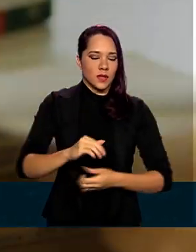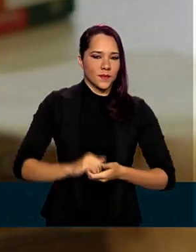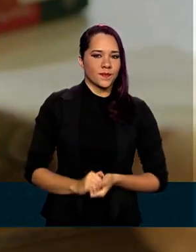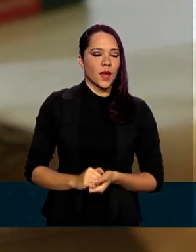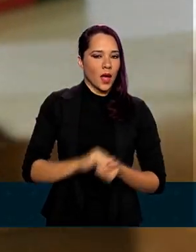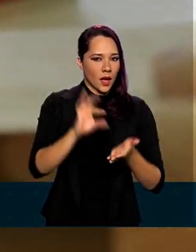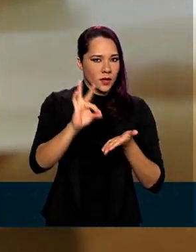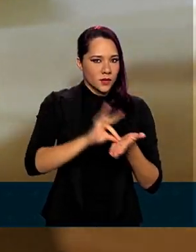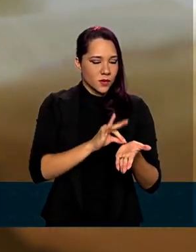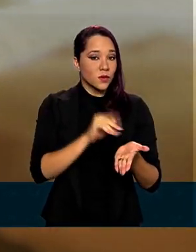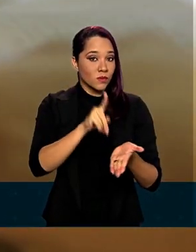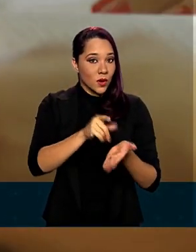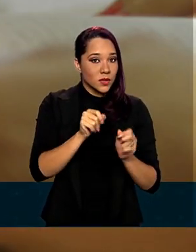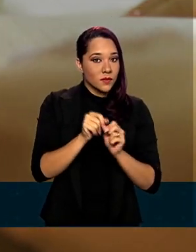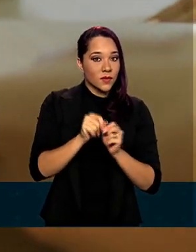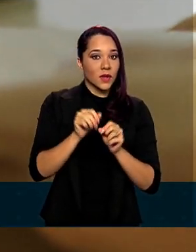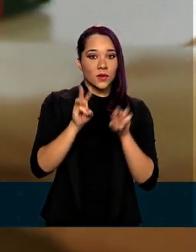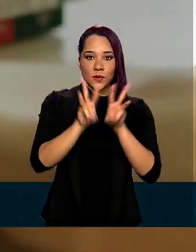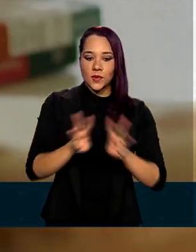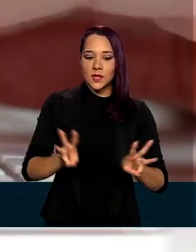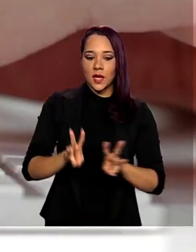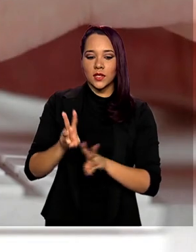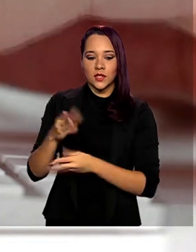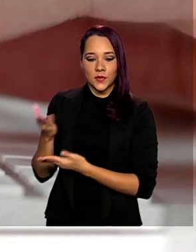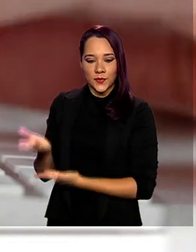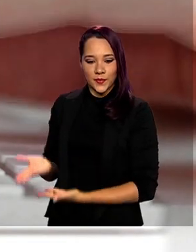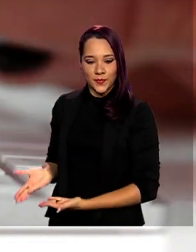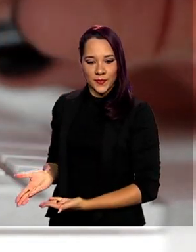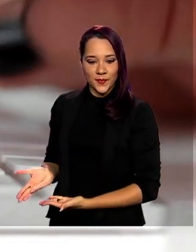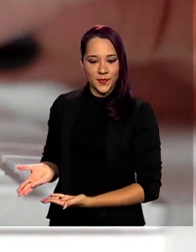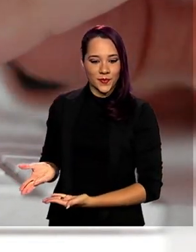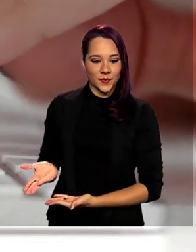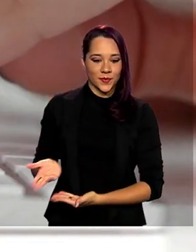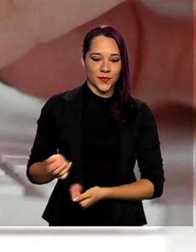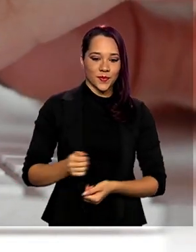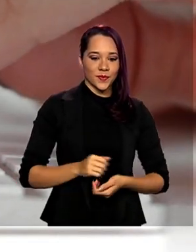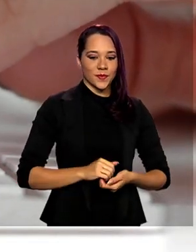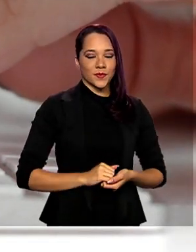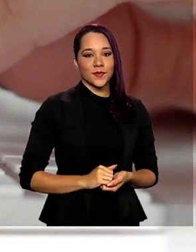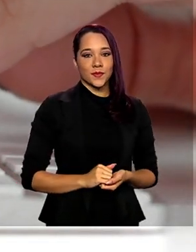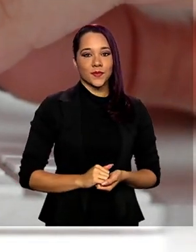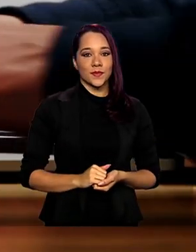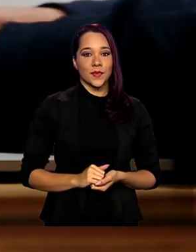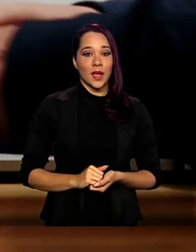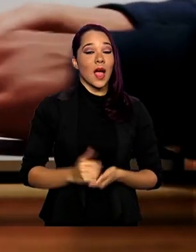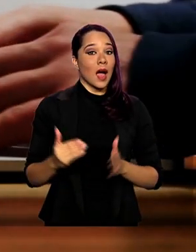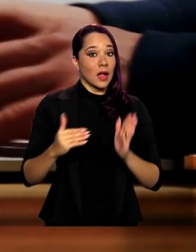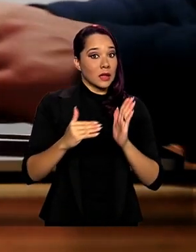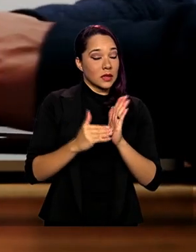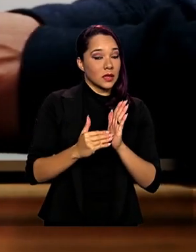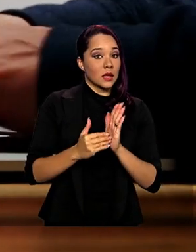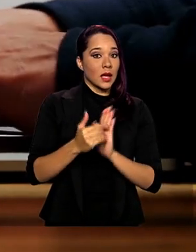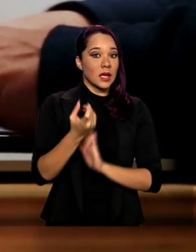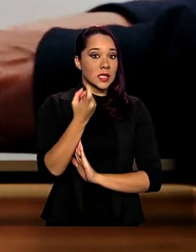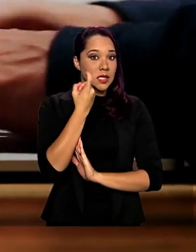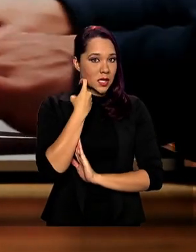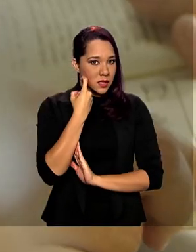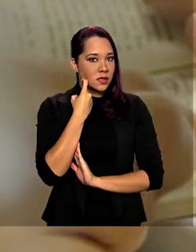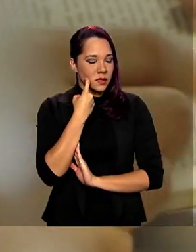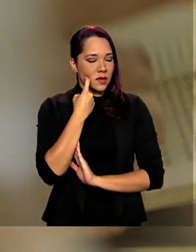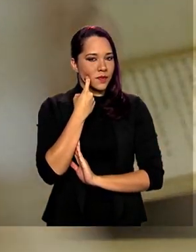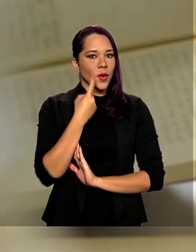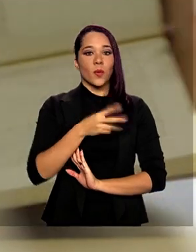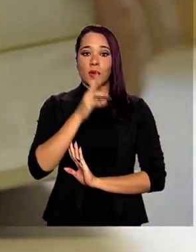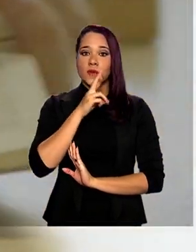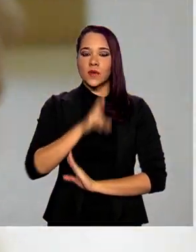inscrições podem ser feitas no site fies.mec.gov.br até a próxima sexta-feira. O